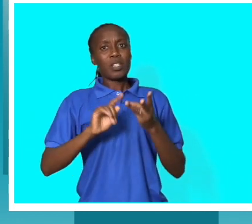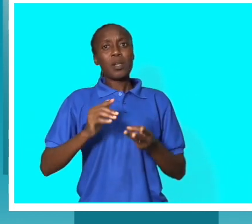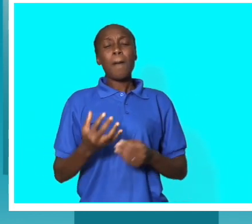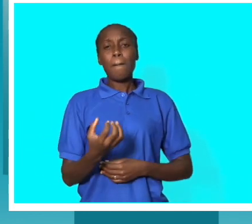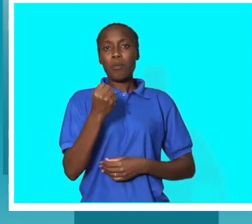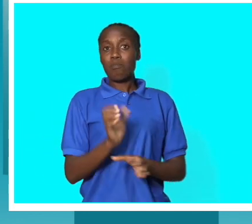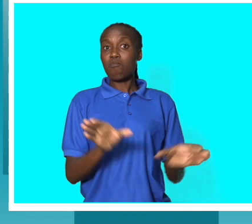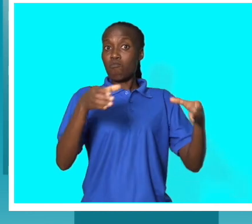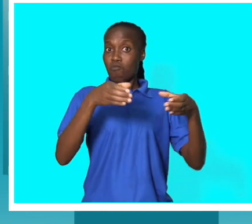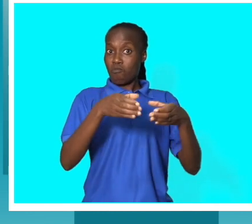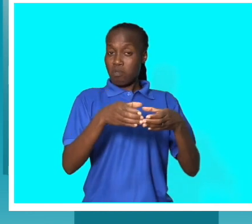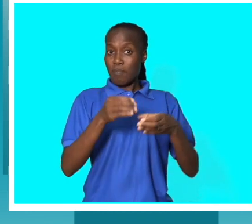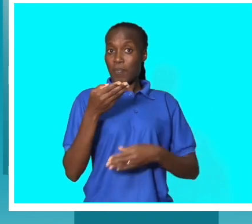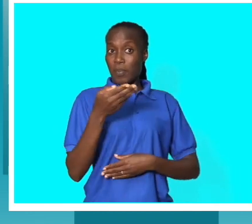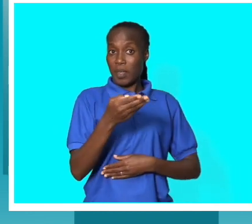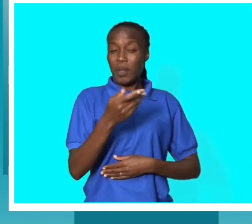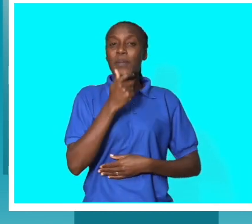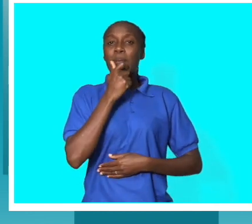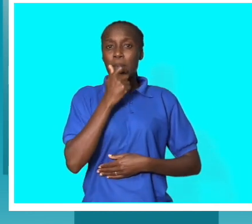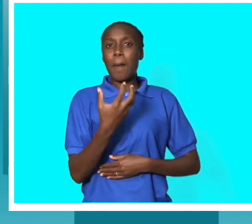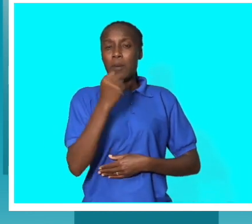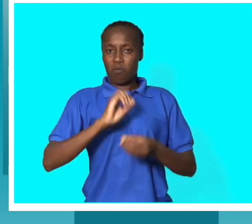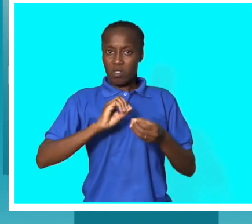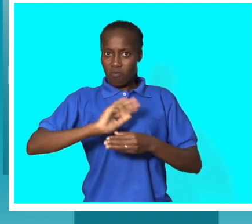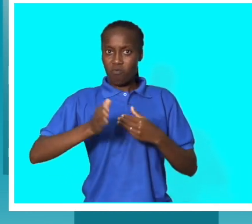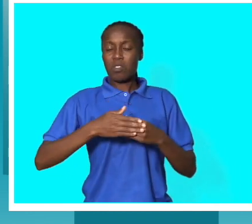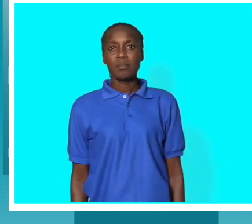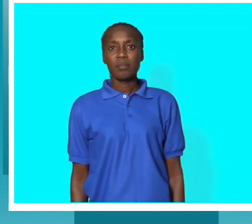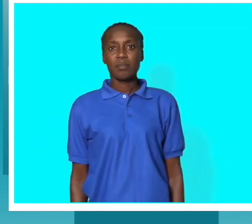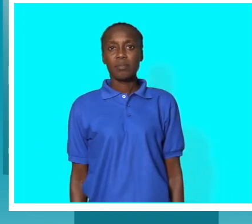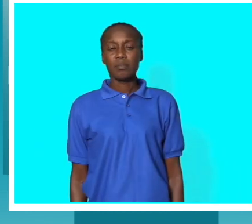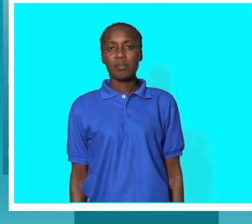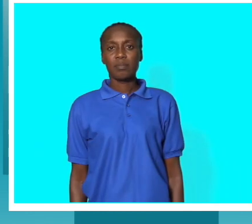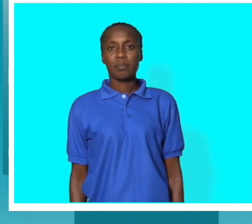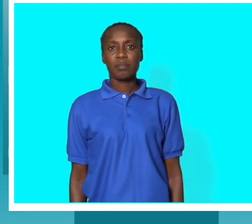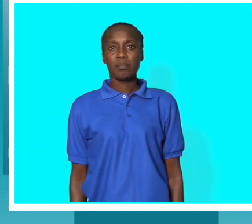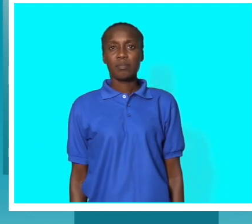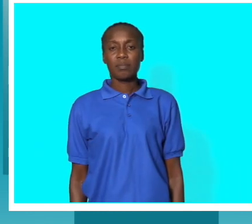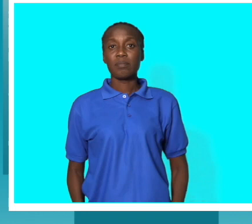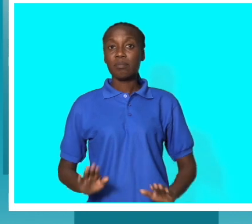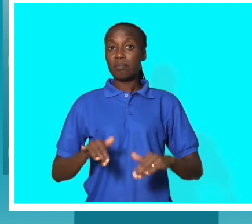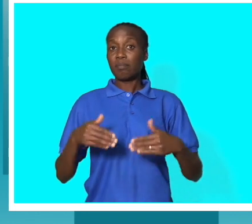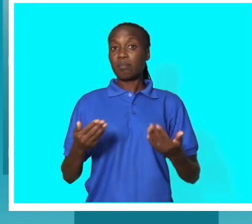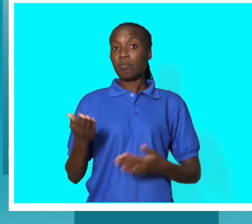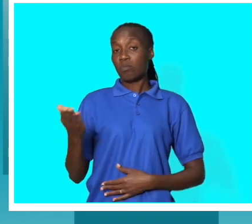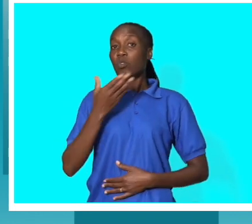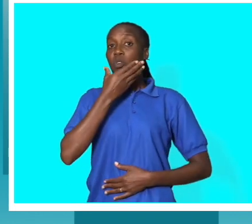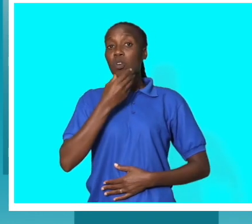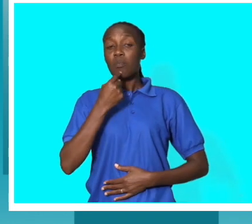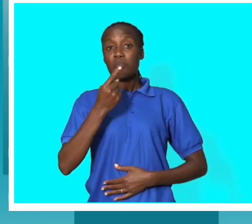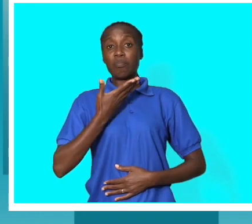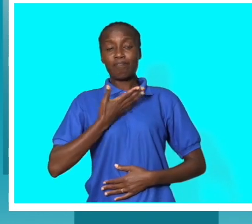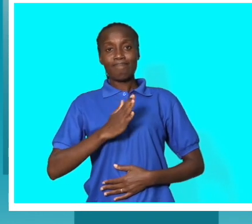com que a classe de arbitragem volte a ser dignificada e credibilizada. Noberto aconselha os árbitros